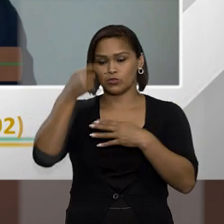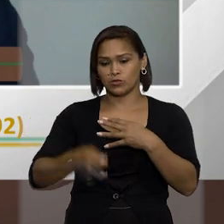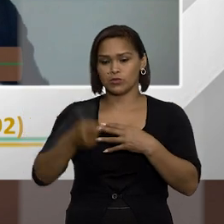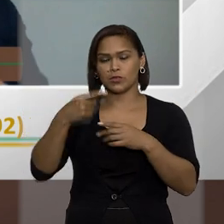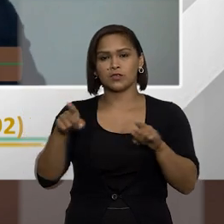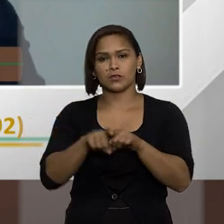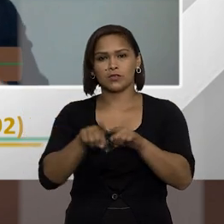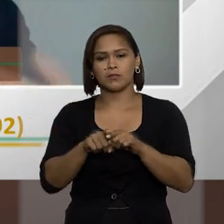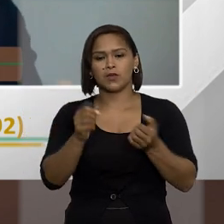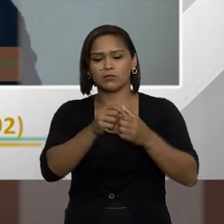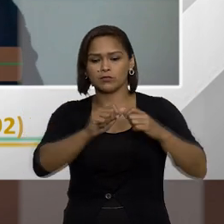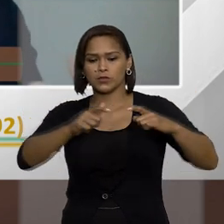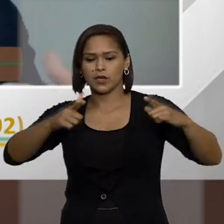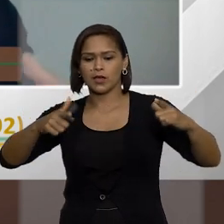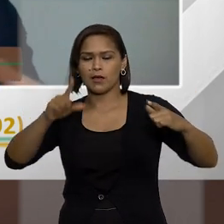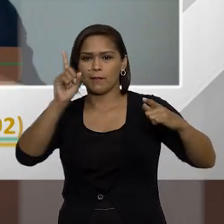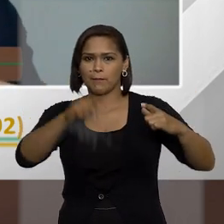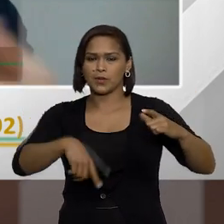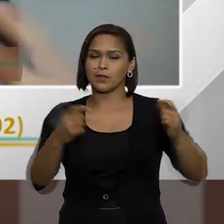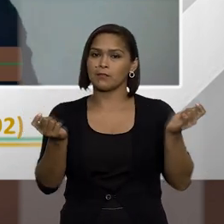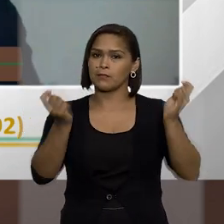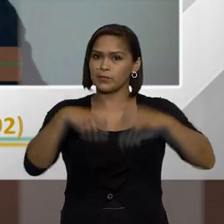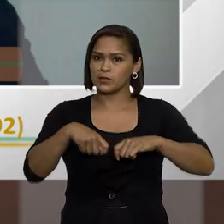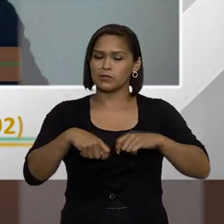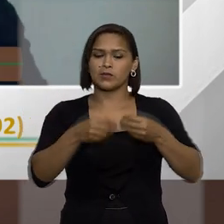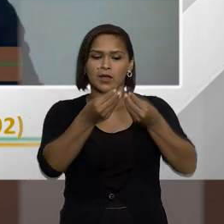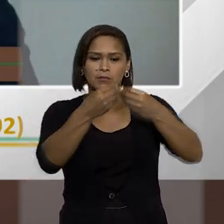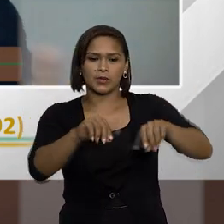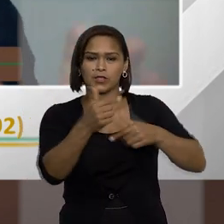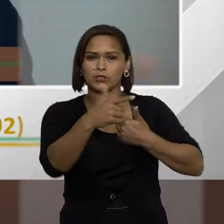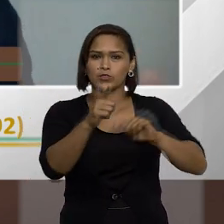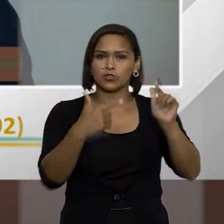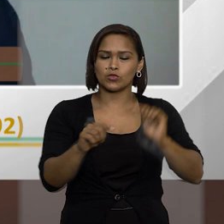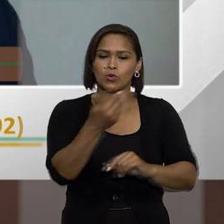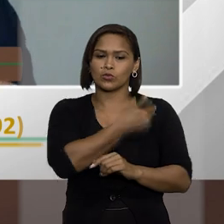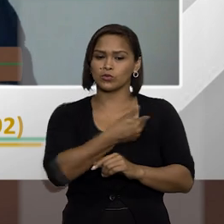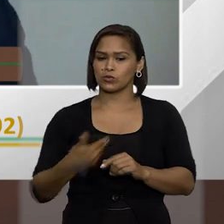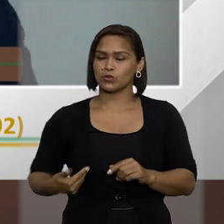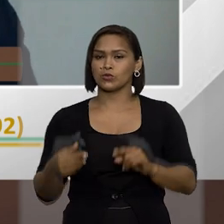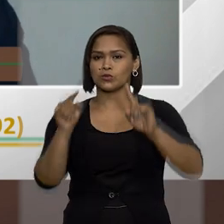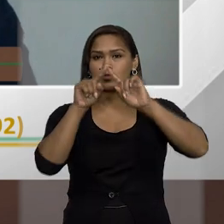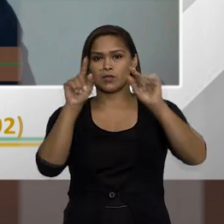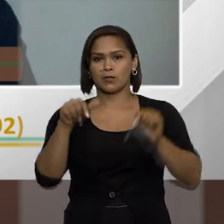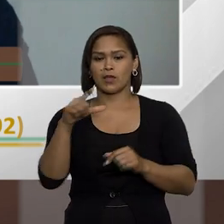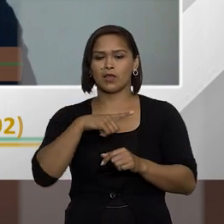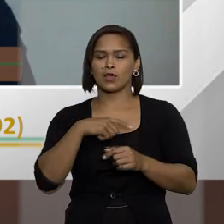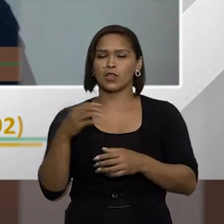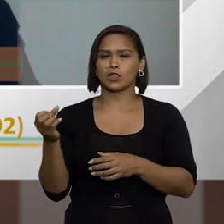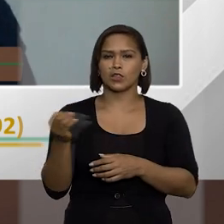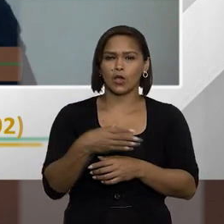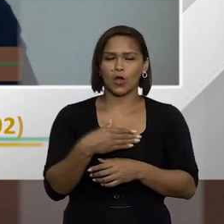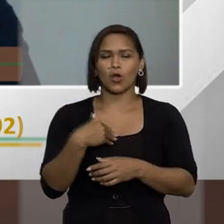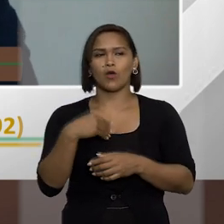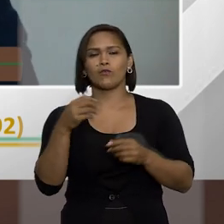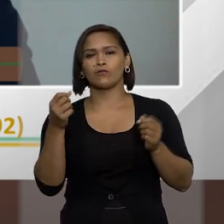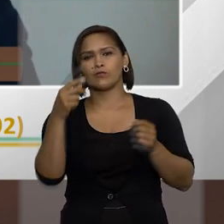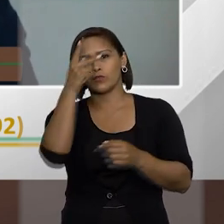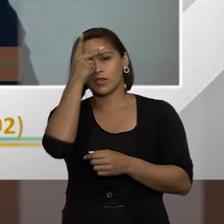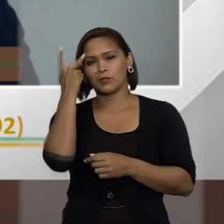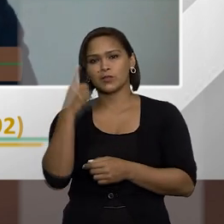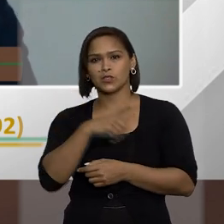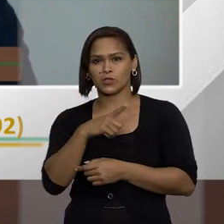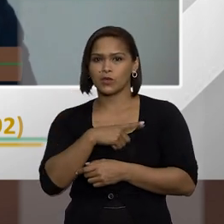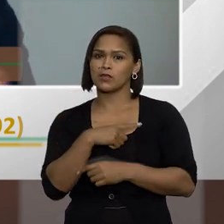ele também amplie e possibilite a perda de outras funções que mais recentemente que